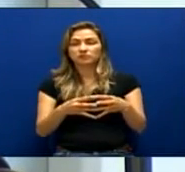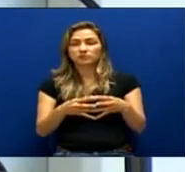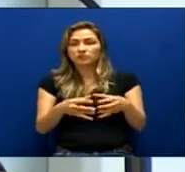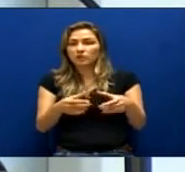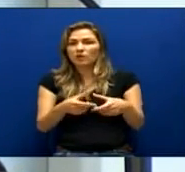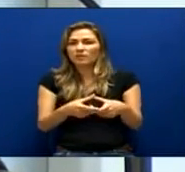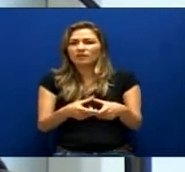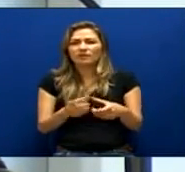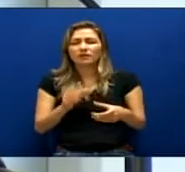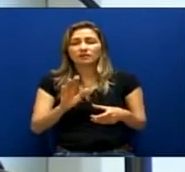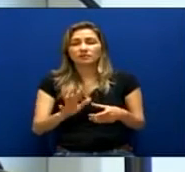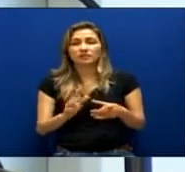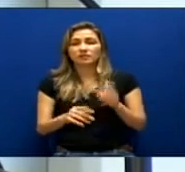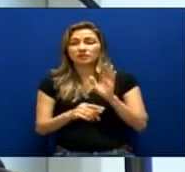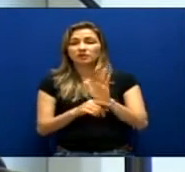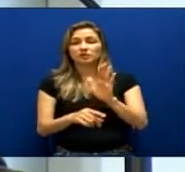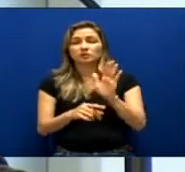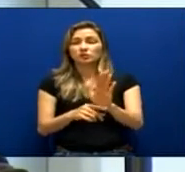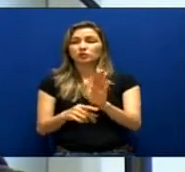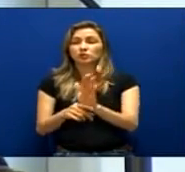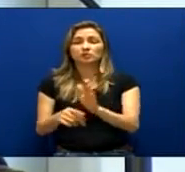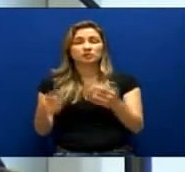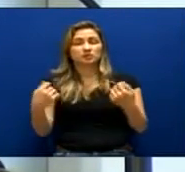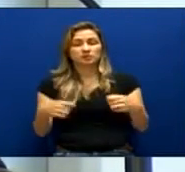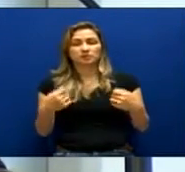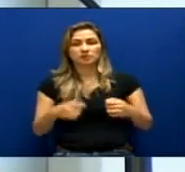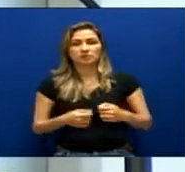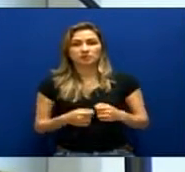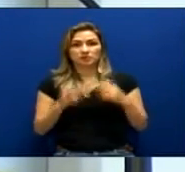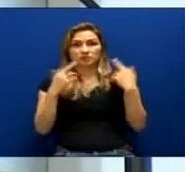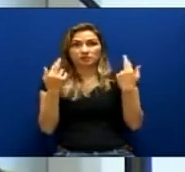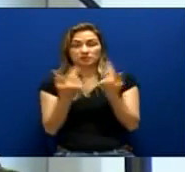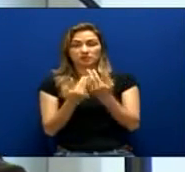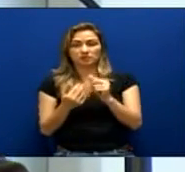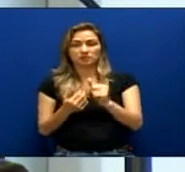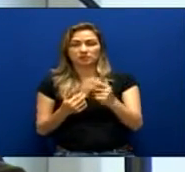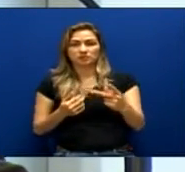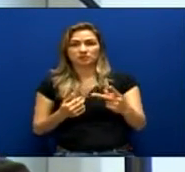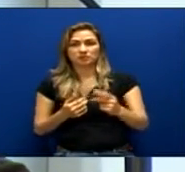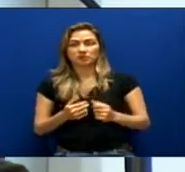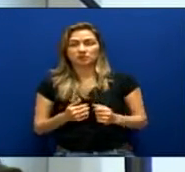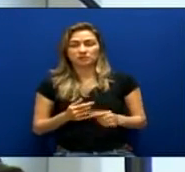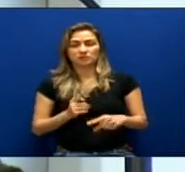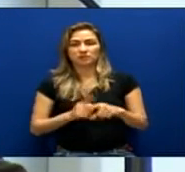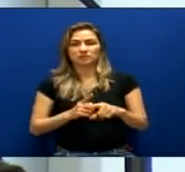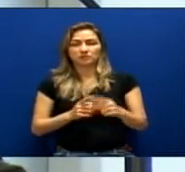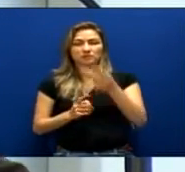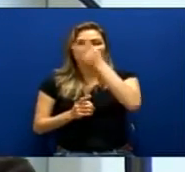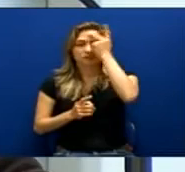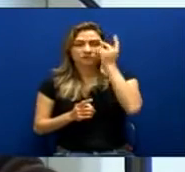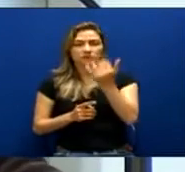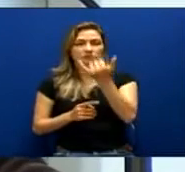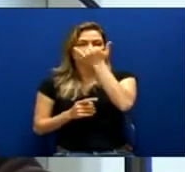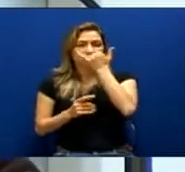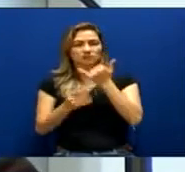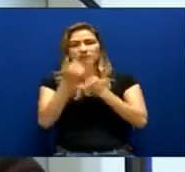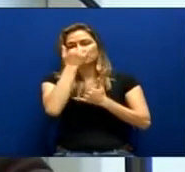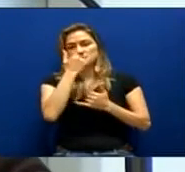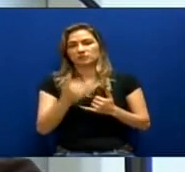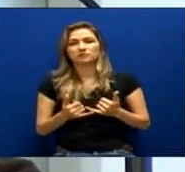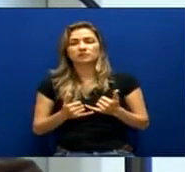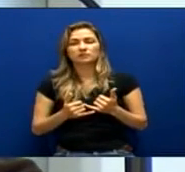Nós precisamos, nessa casa, de uma audiência pública, porque dentre as vítimas nós temos dois